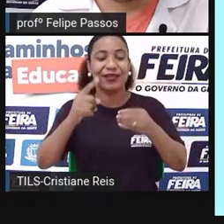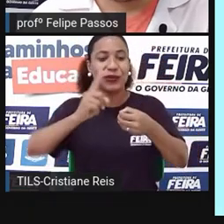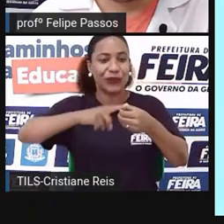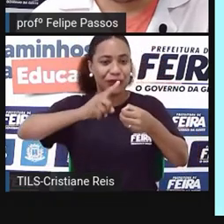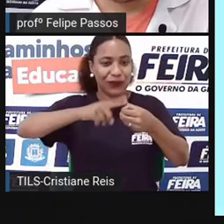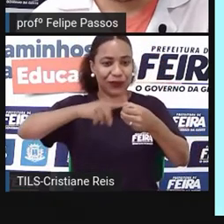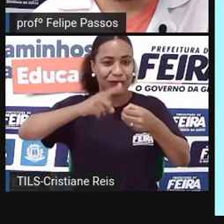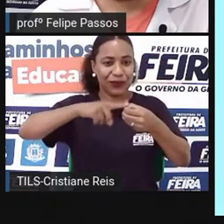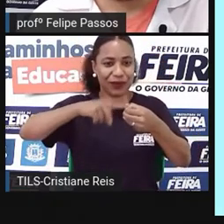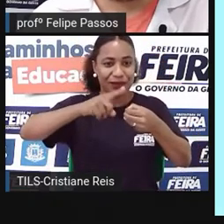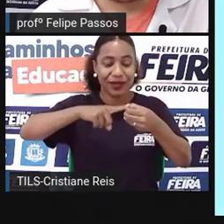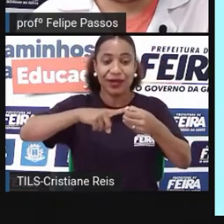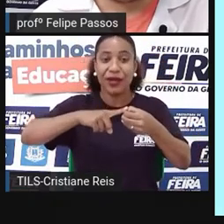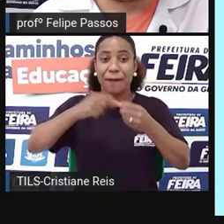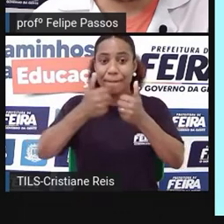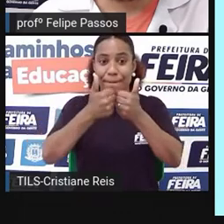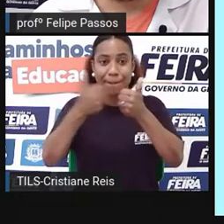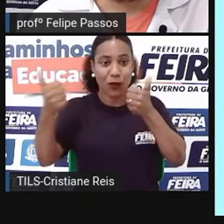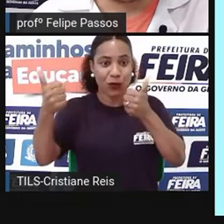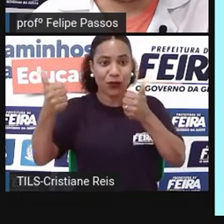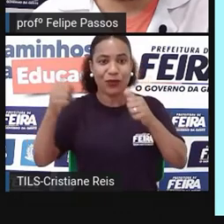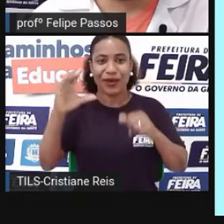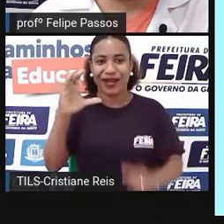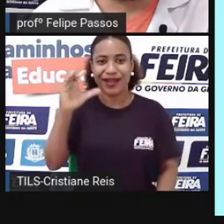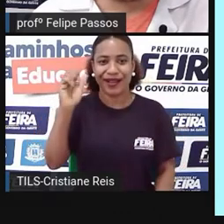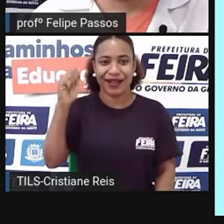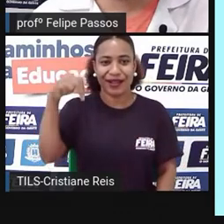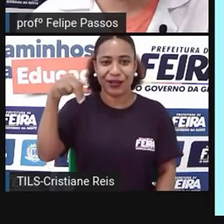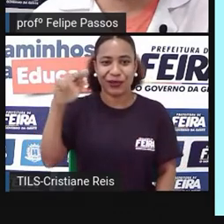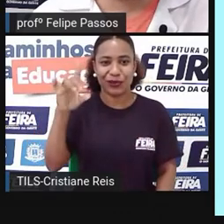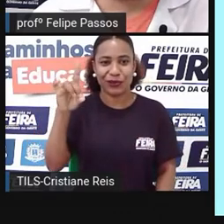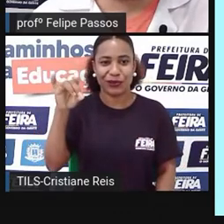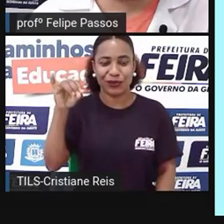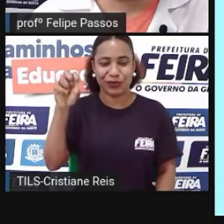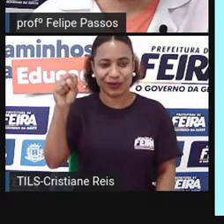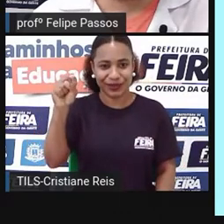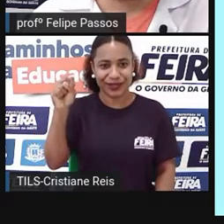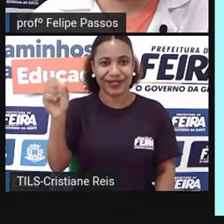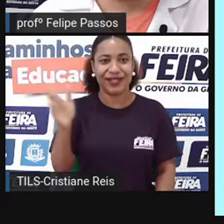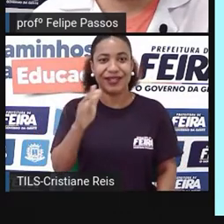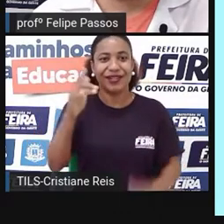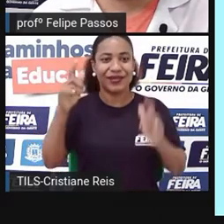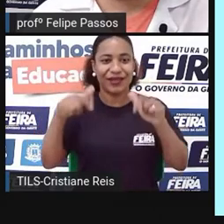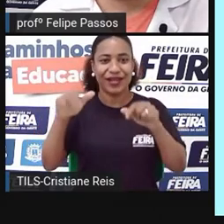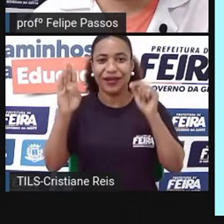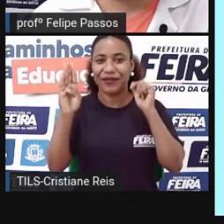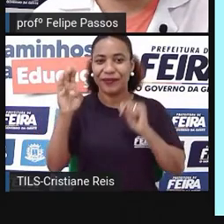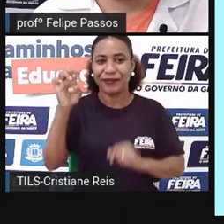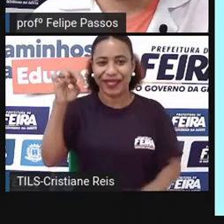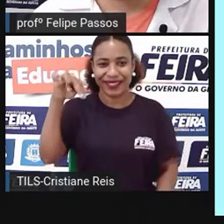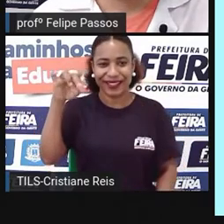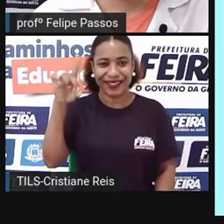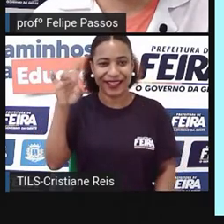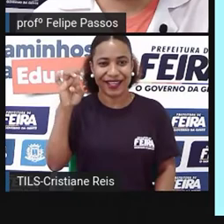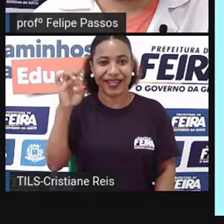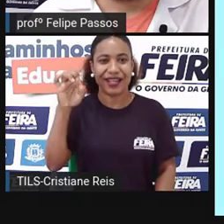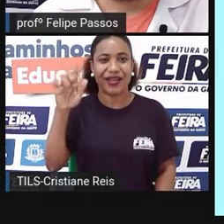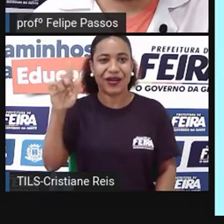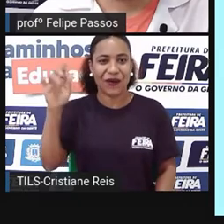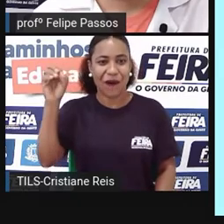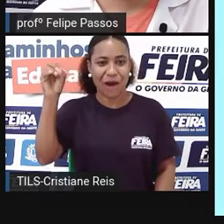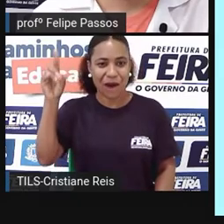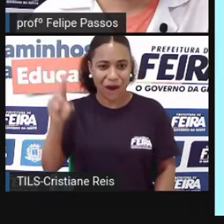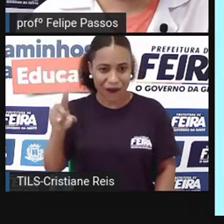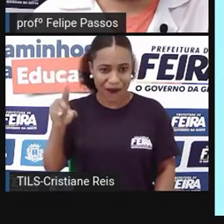de Canudos, Bendegó, para quem está aluno aí da aula de ciências, foi onde caiu o meteoro de Bendegó, que está no Museu